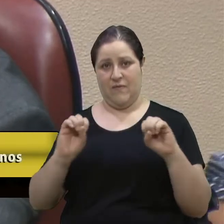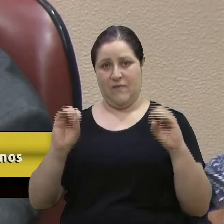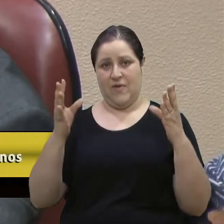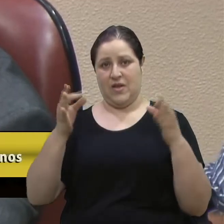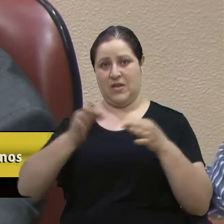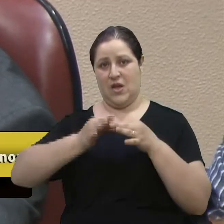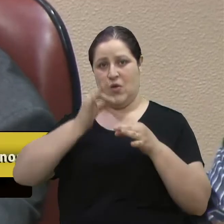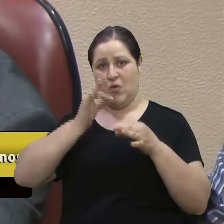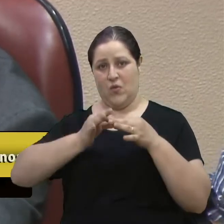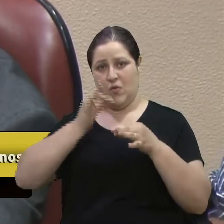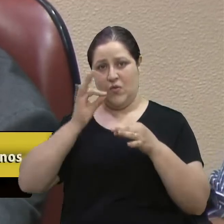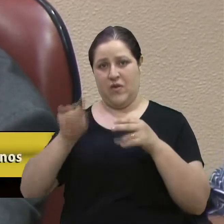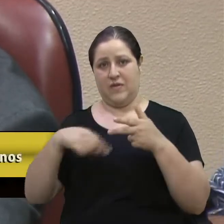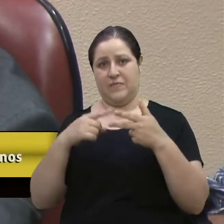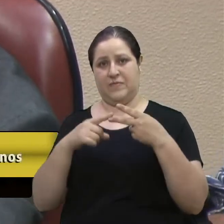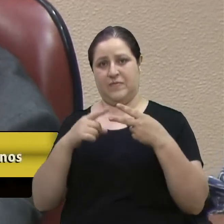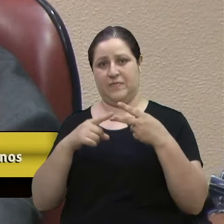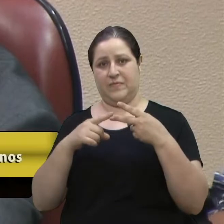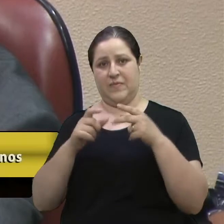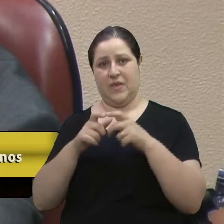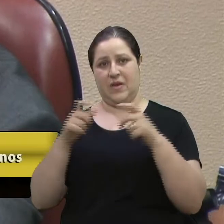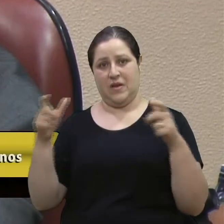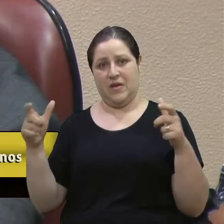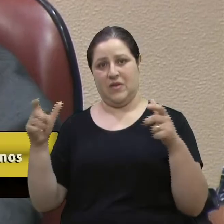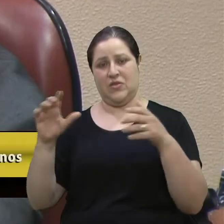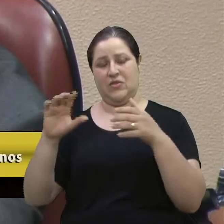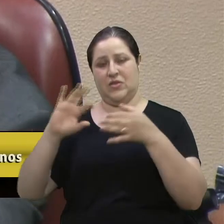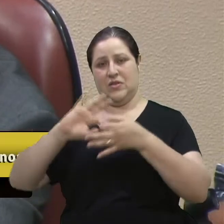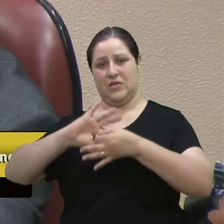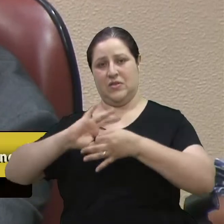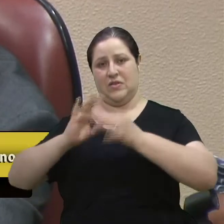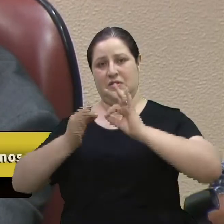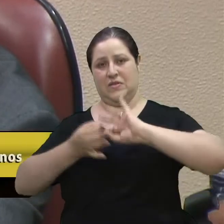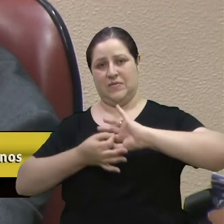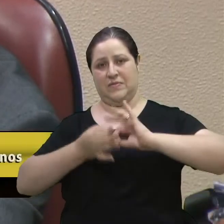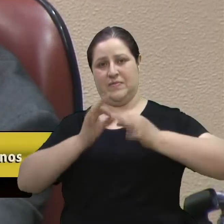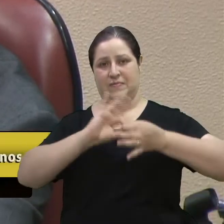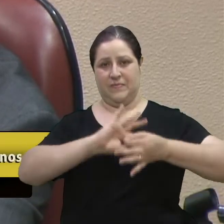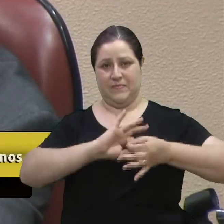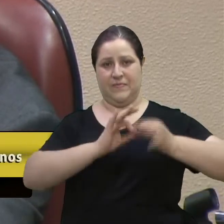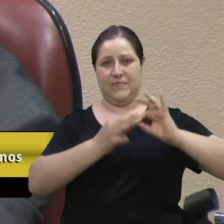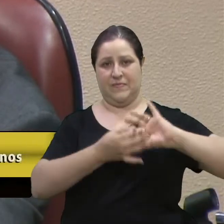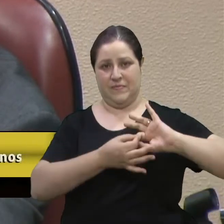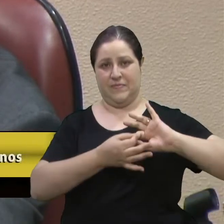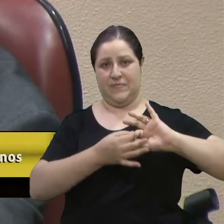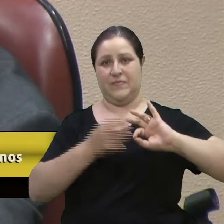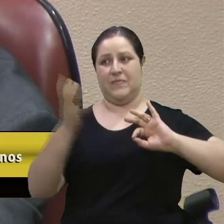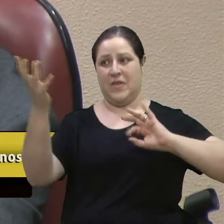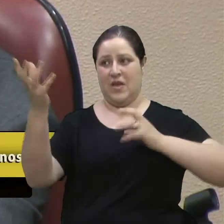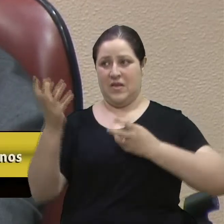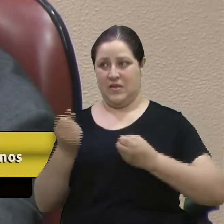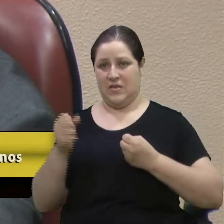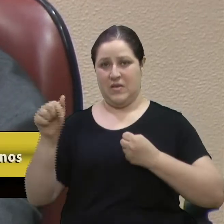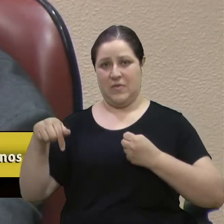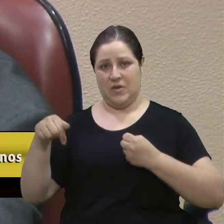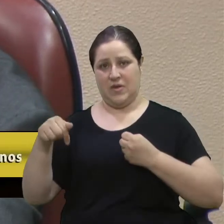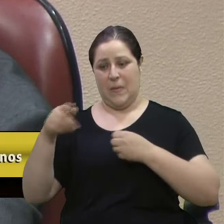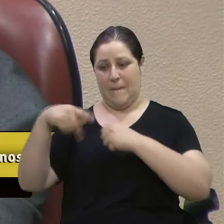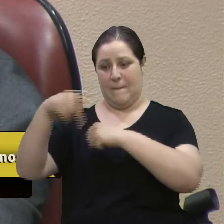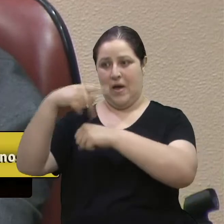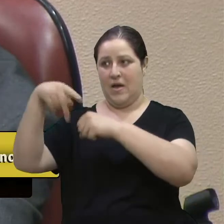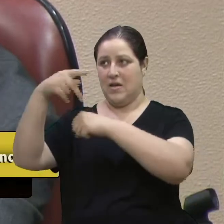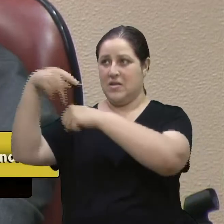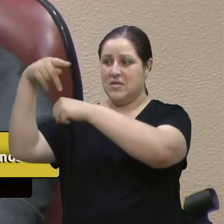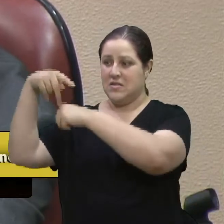e também a grande Olimpíada, os Surdos Olimpíadas, a qual nós vamos estar sediando aqui vários países.